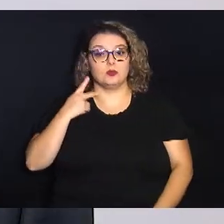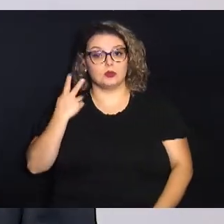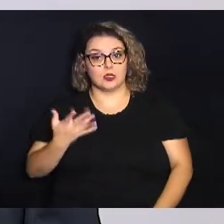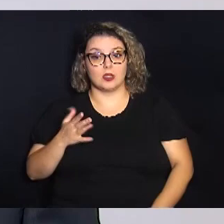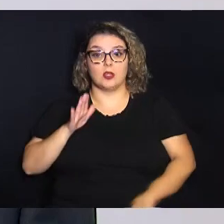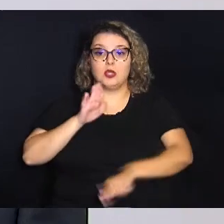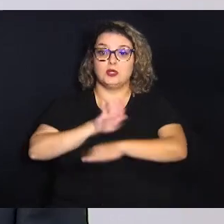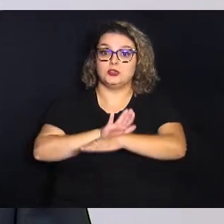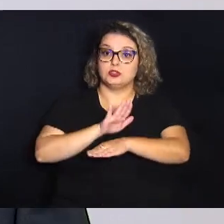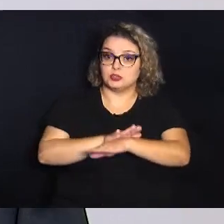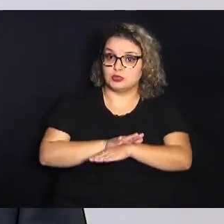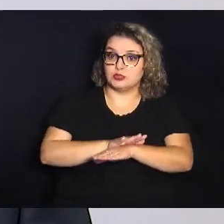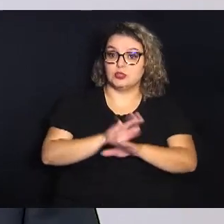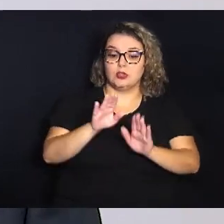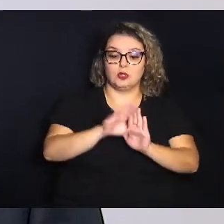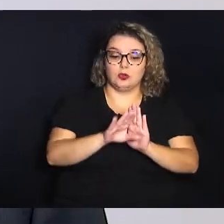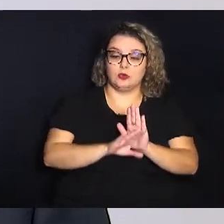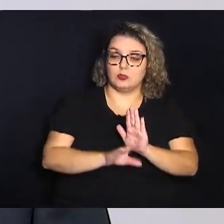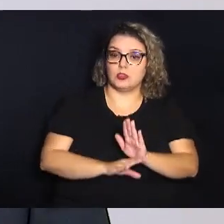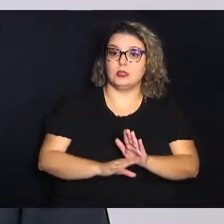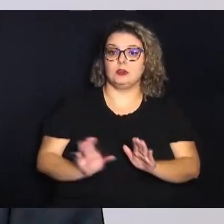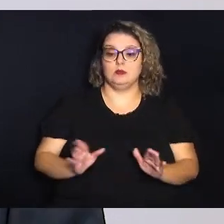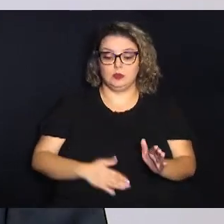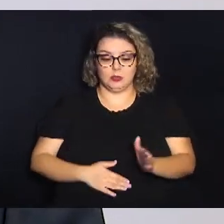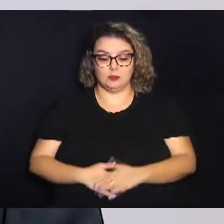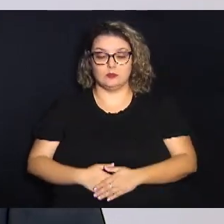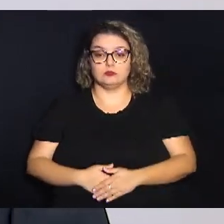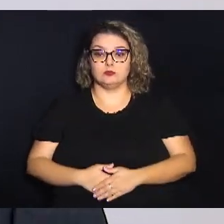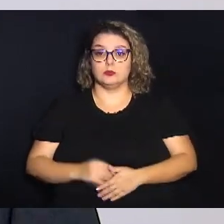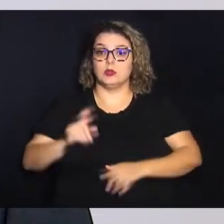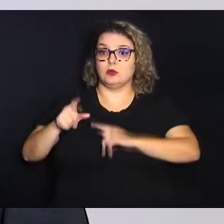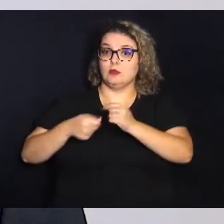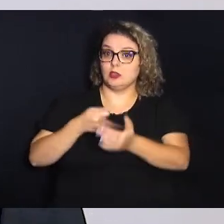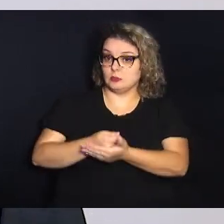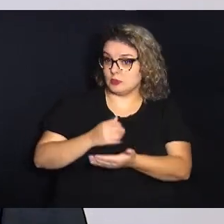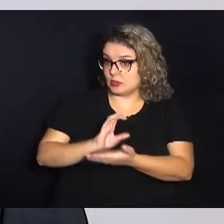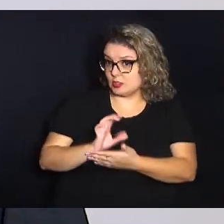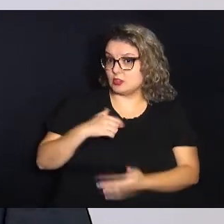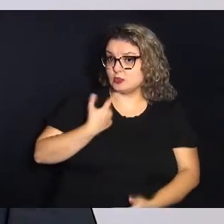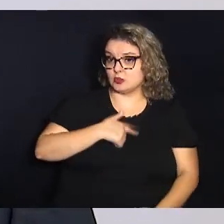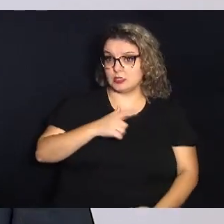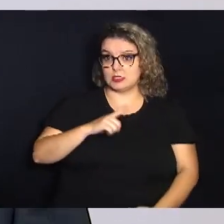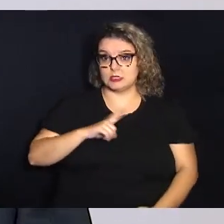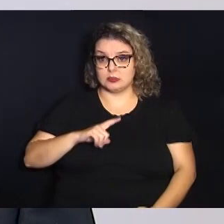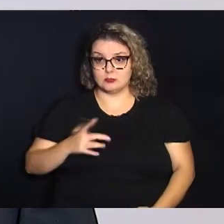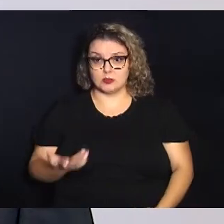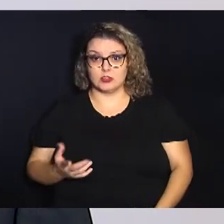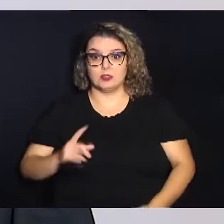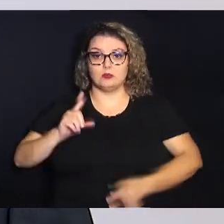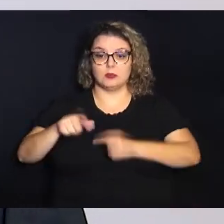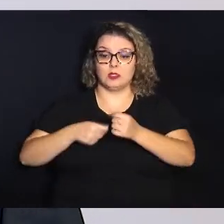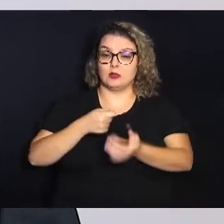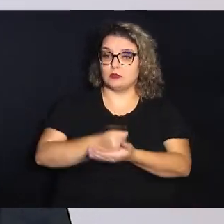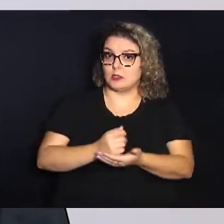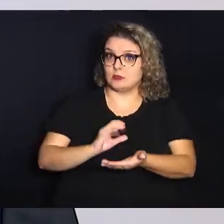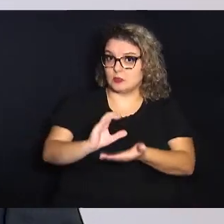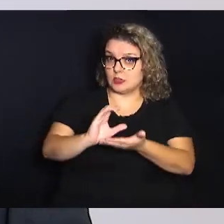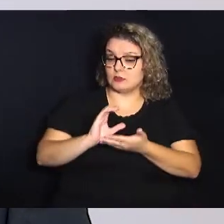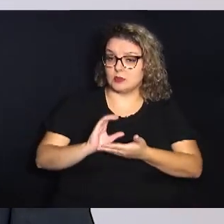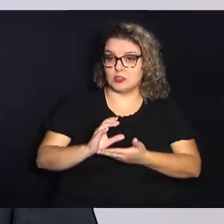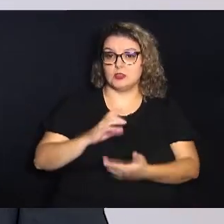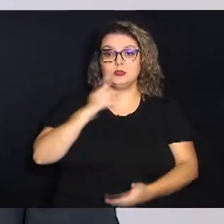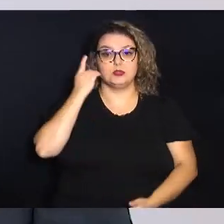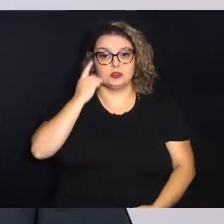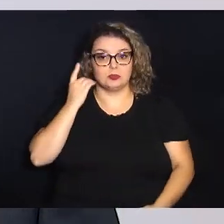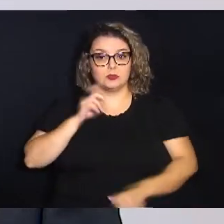vereadores poderem ajudar o programa das fraudas Através das emendas Emendas que nós temos, emendas que podemos trazer de